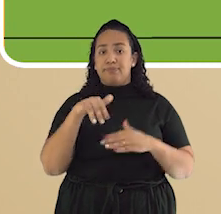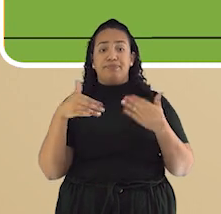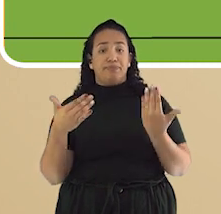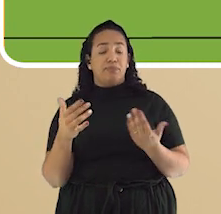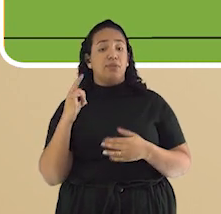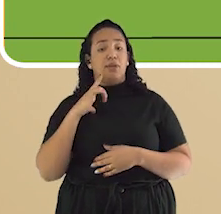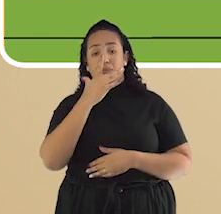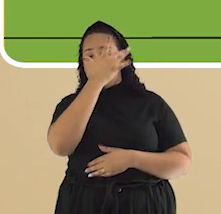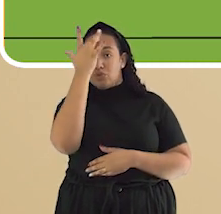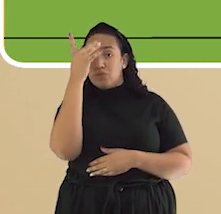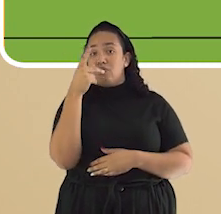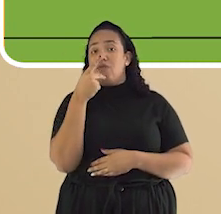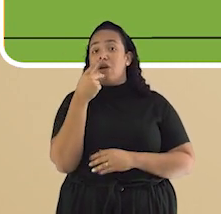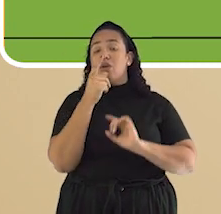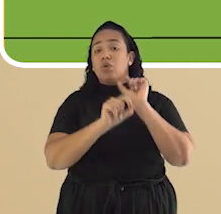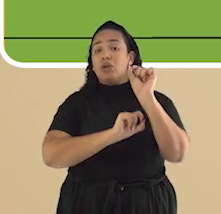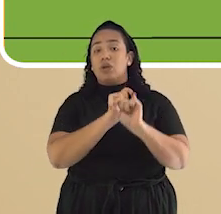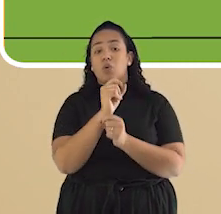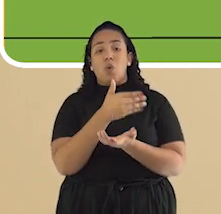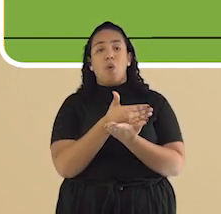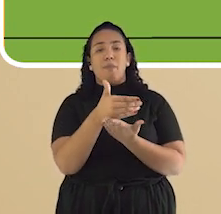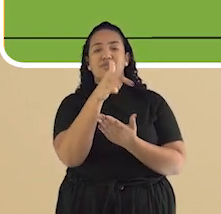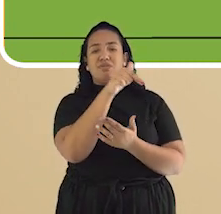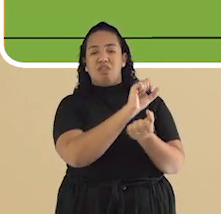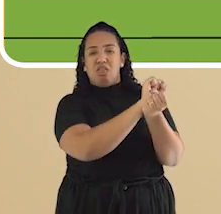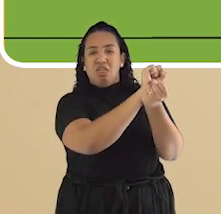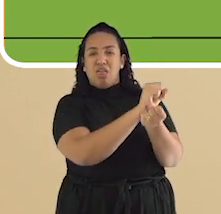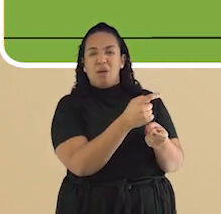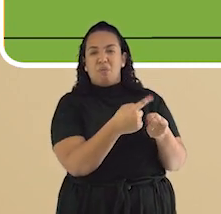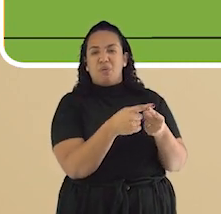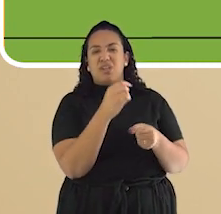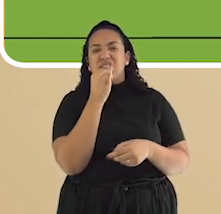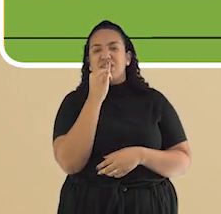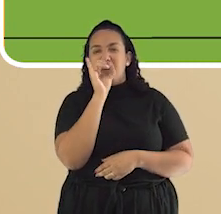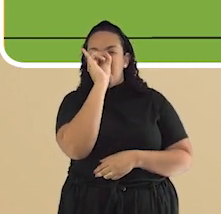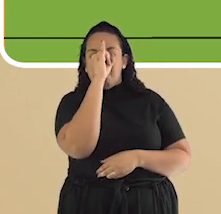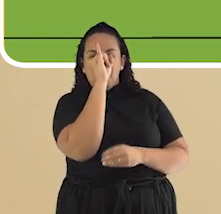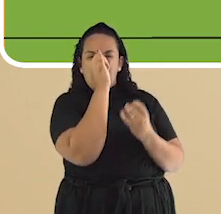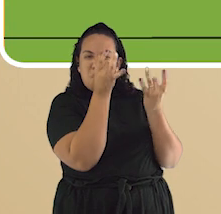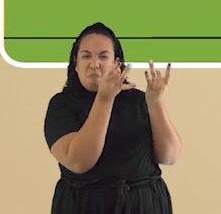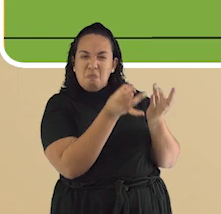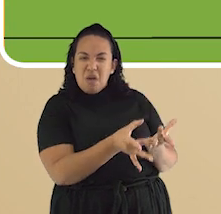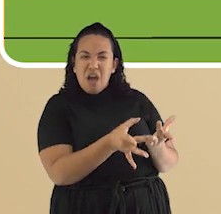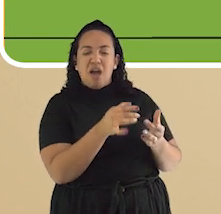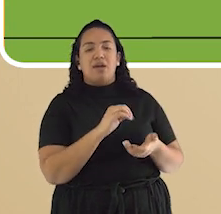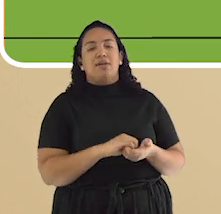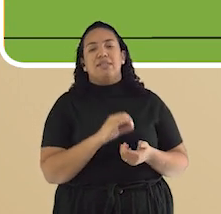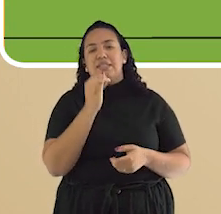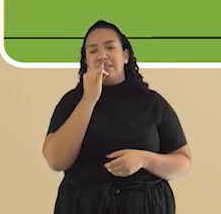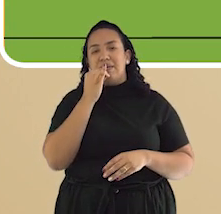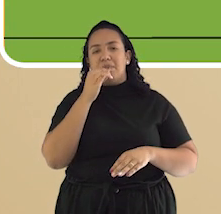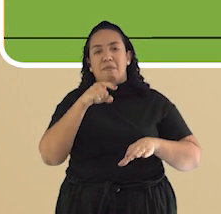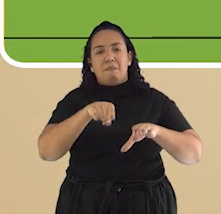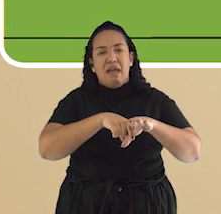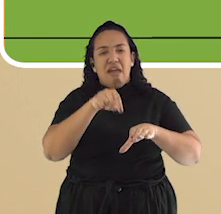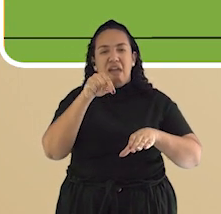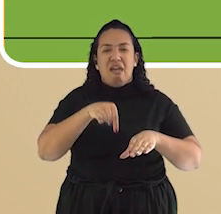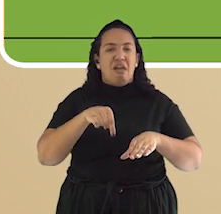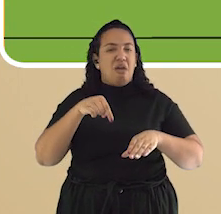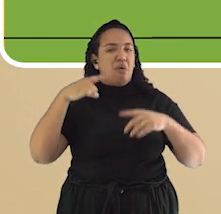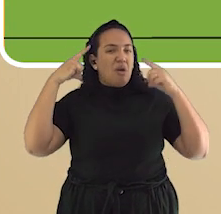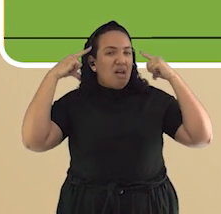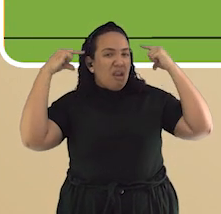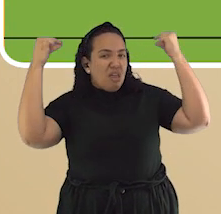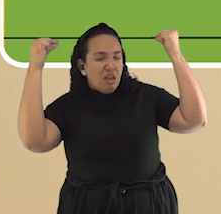teve origem nas senzalas feitas com restos de porco descartados pelos colonos, que eram pés, orelhas e rabo. Outros